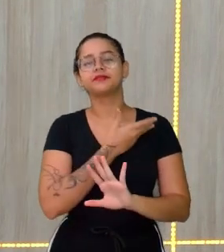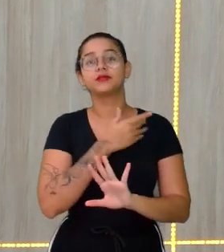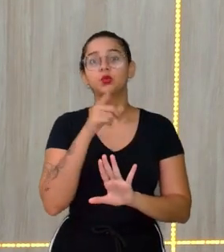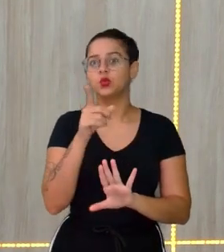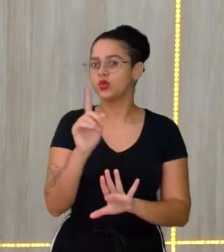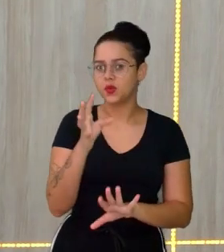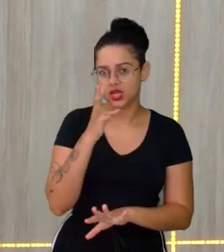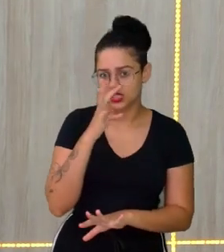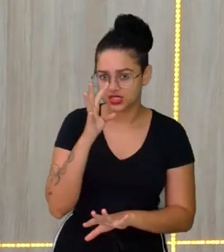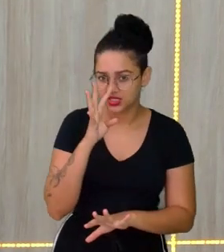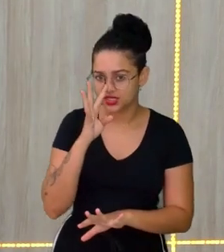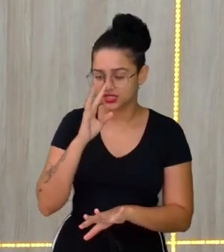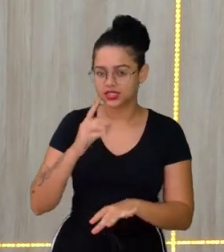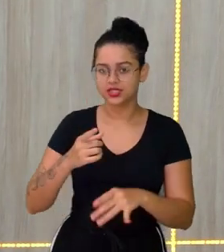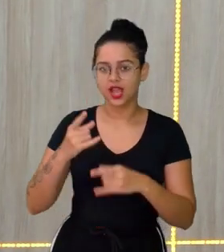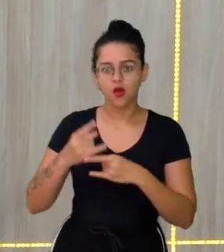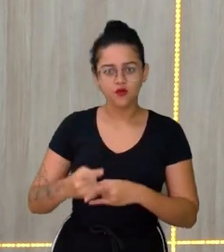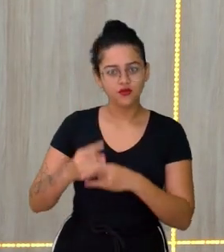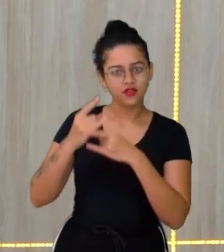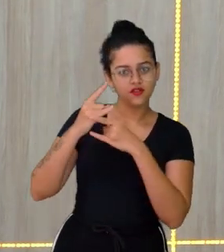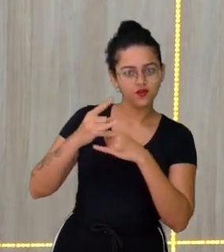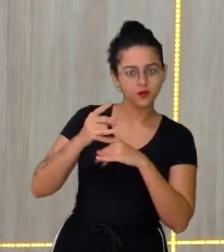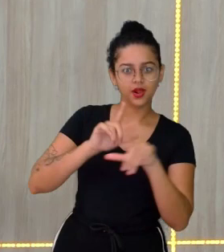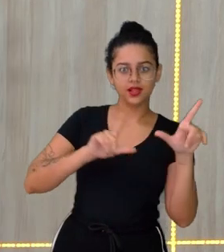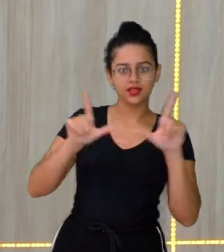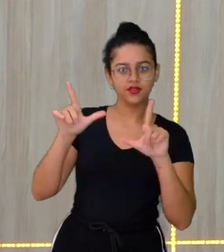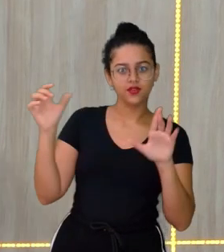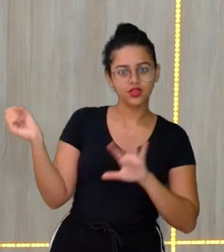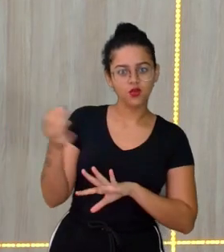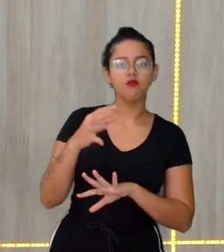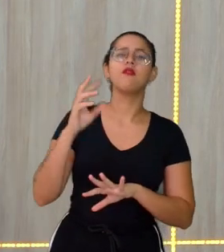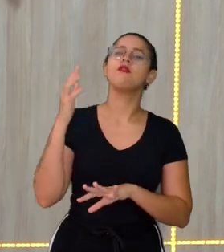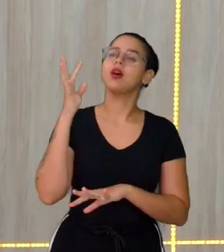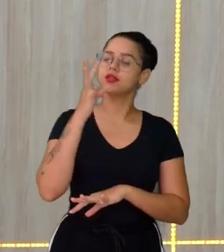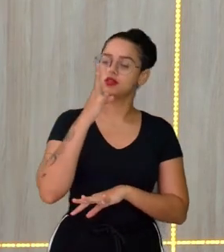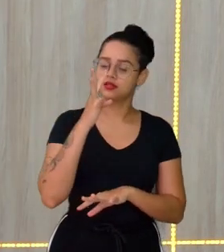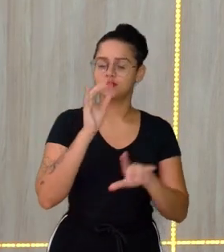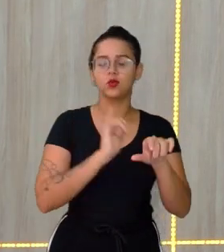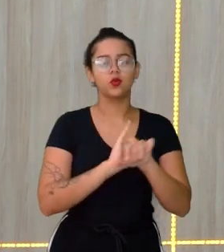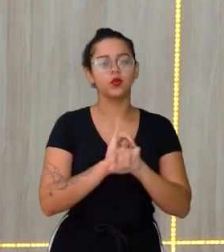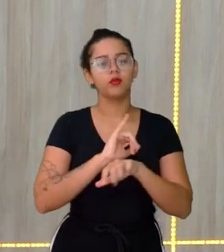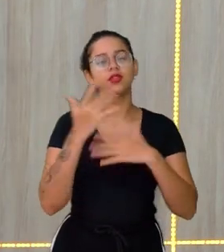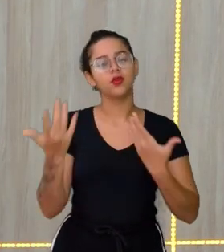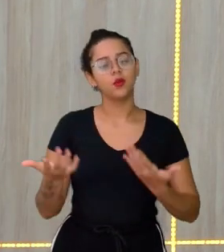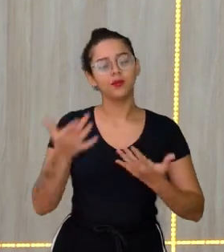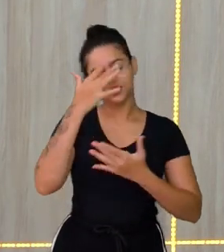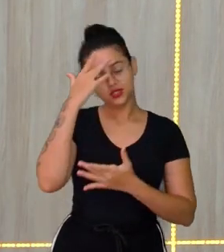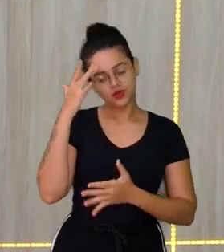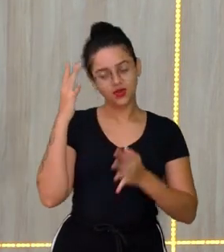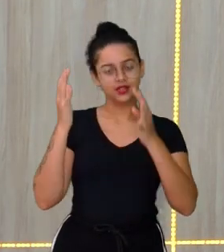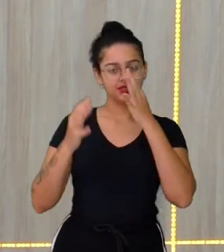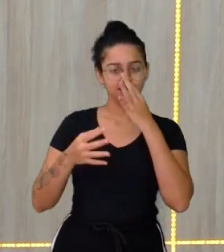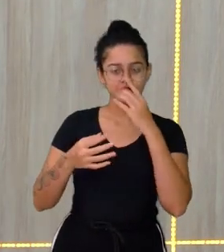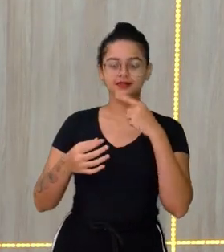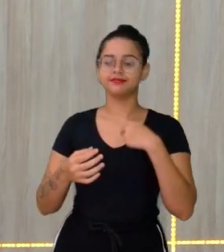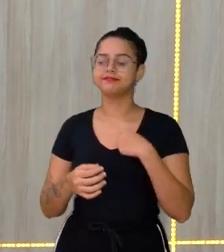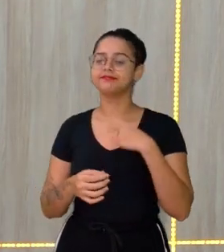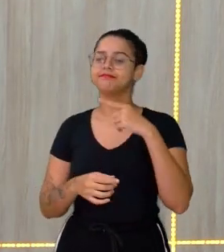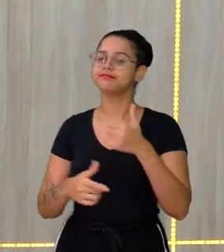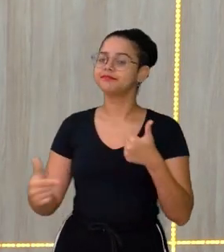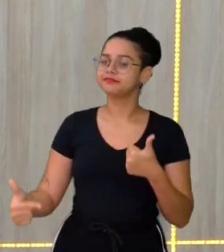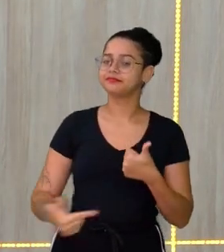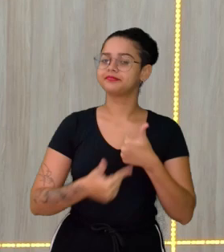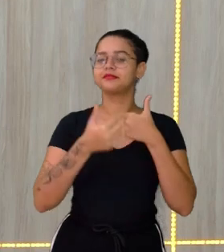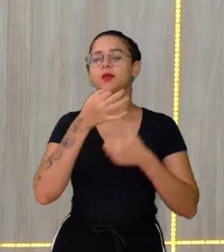tu não assiste ao vivo Pela TV nova Vem aí no YouTube Aí o pessoal assiste É você e ele Deixa o like,